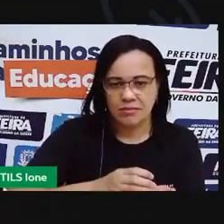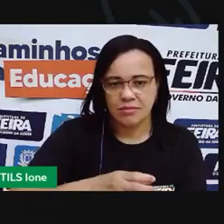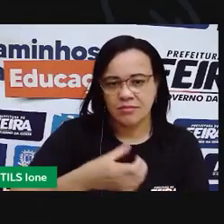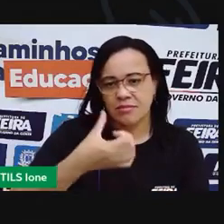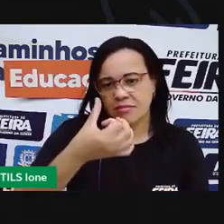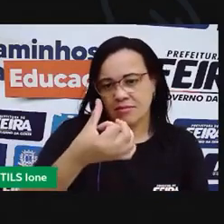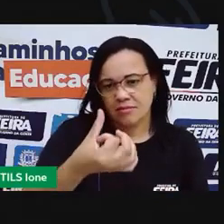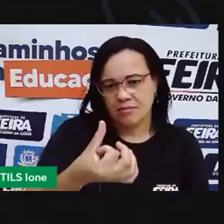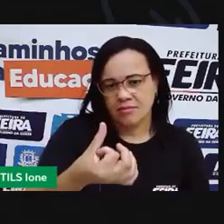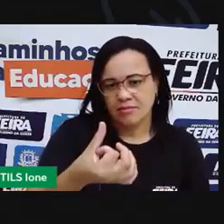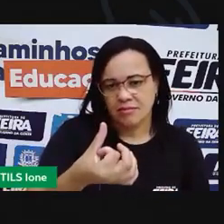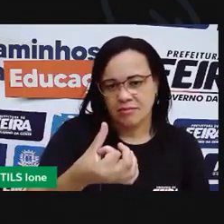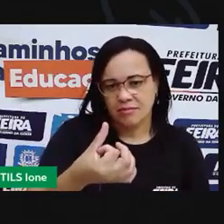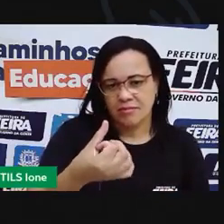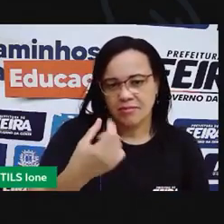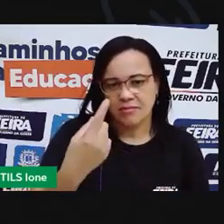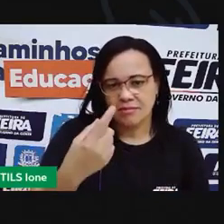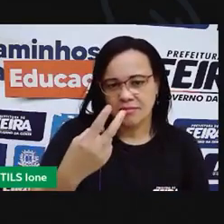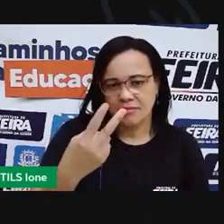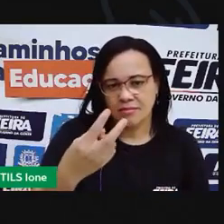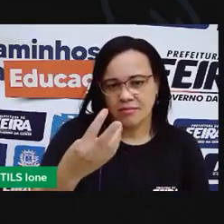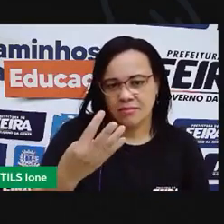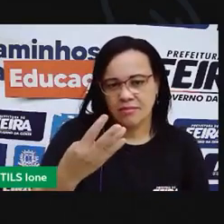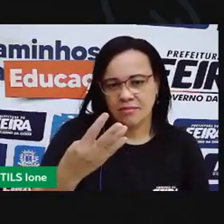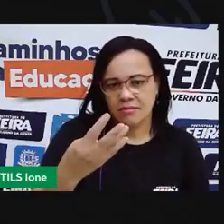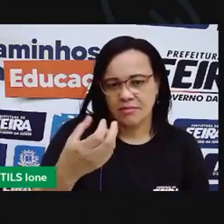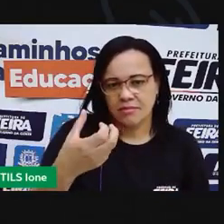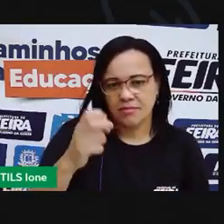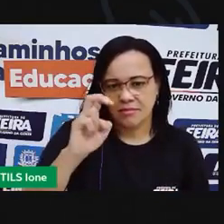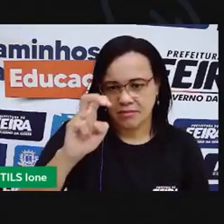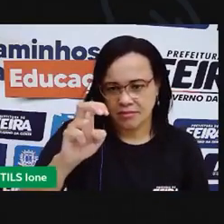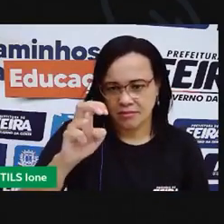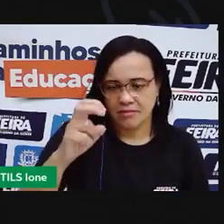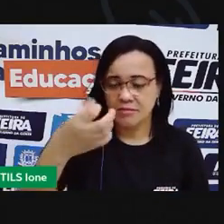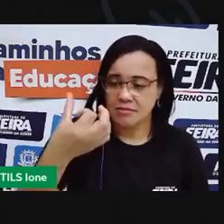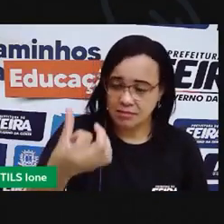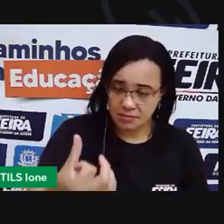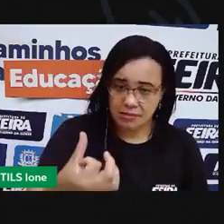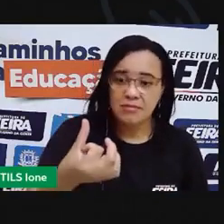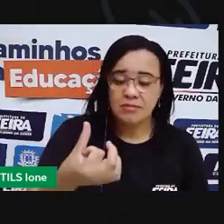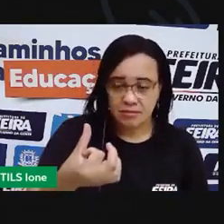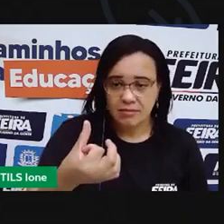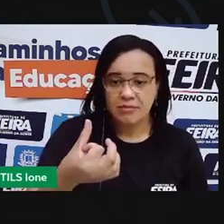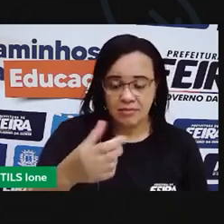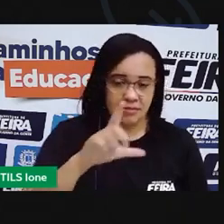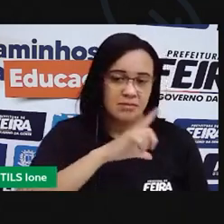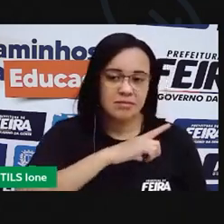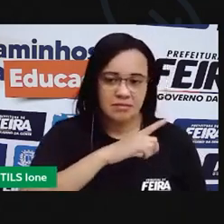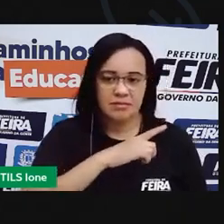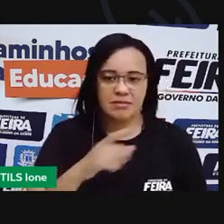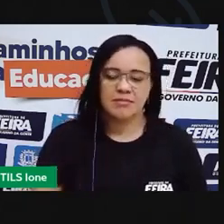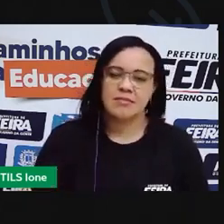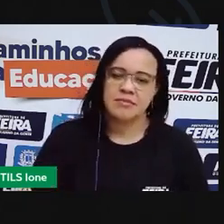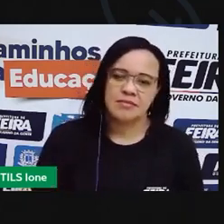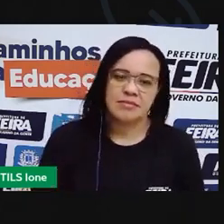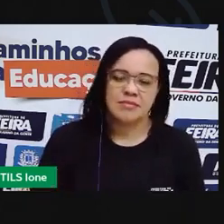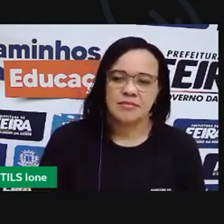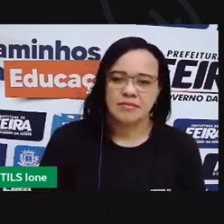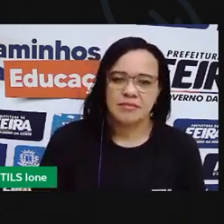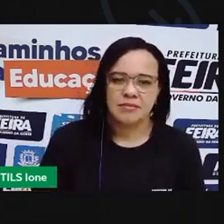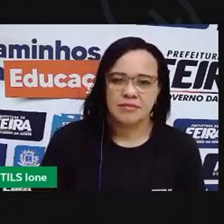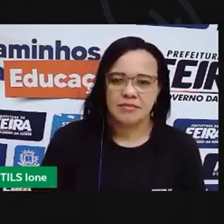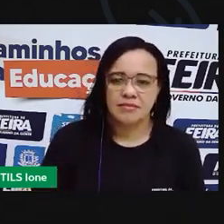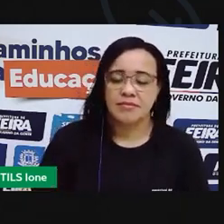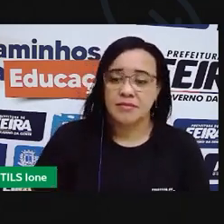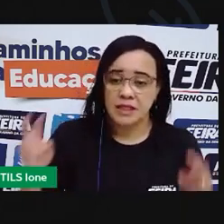contar um dois três quatro cinco seis copos a gente